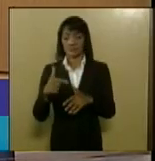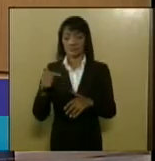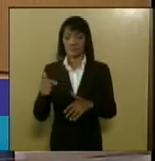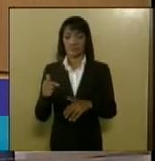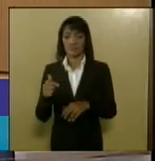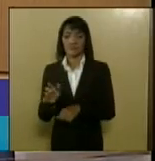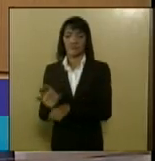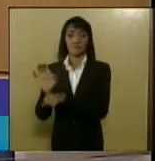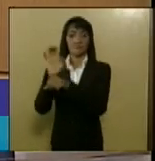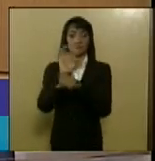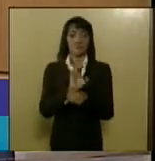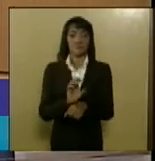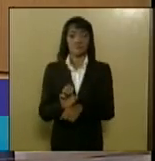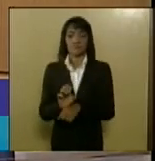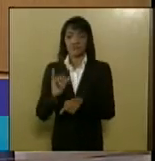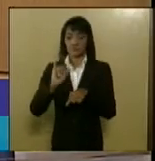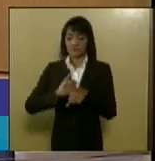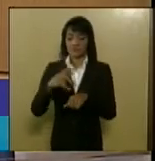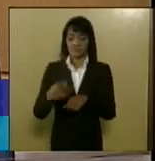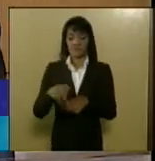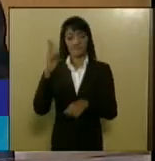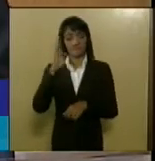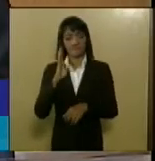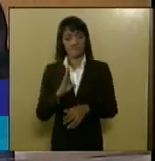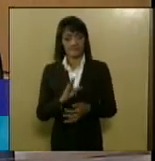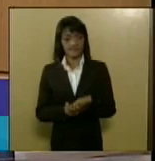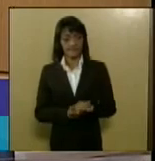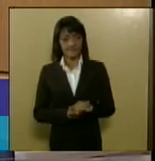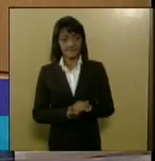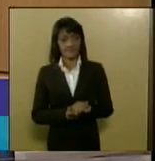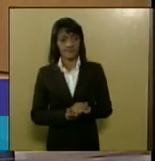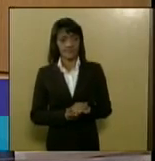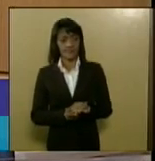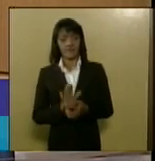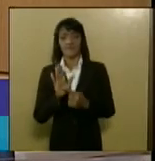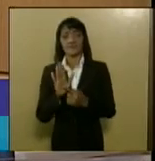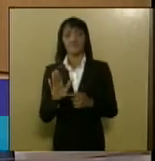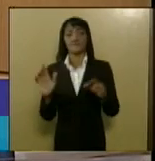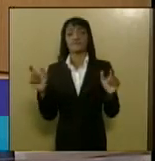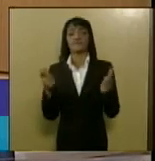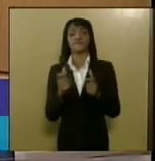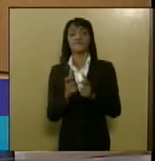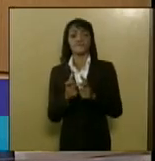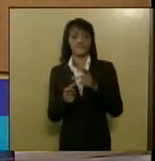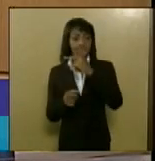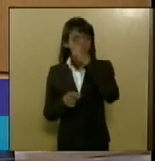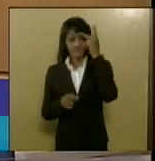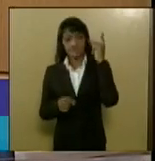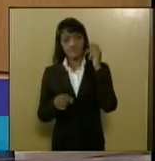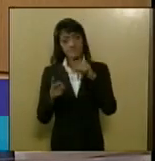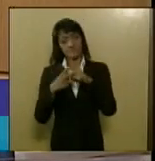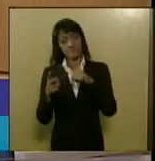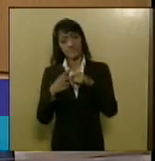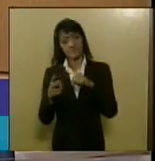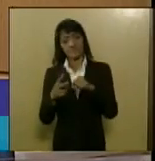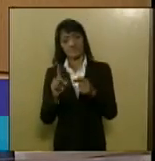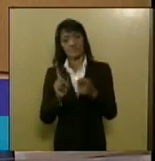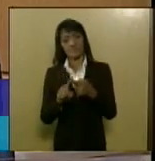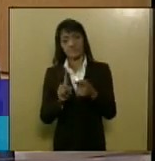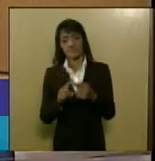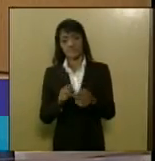brasileira mostra uma diminuição da prevalência dos fumantes e também